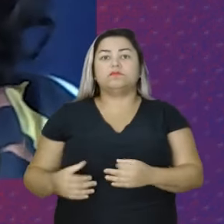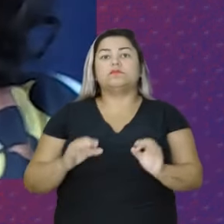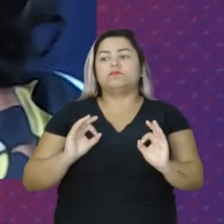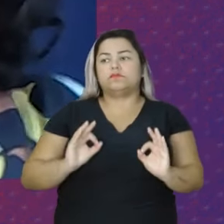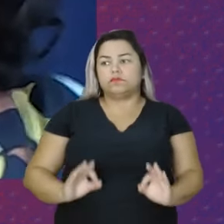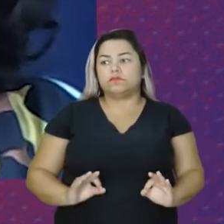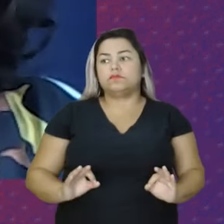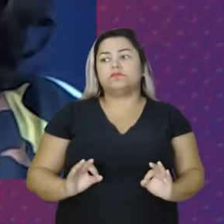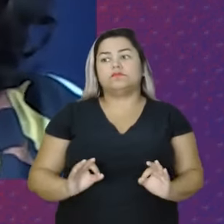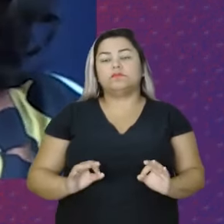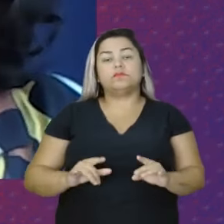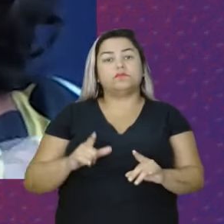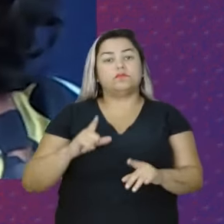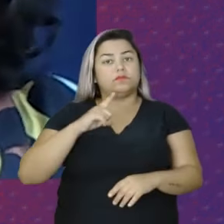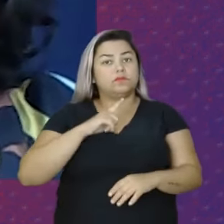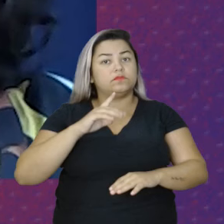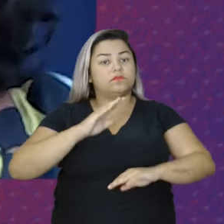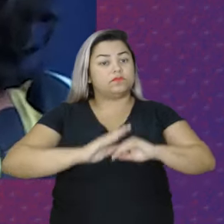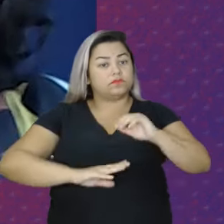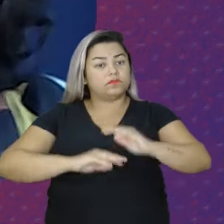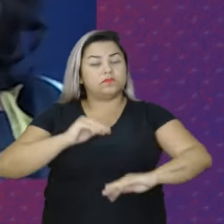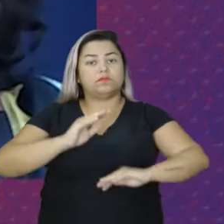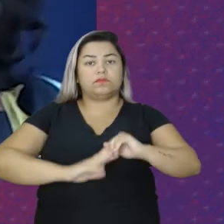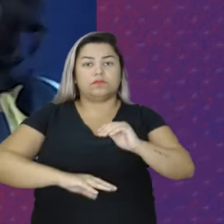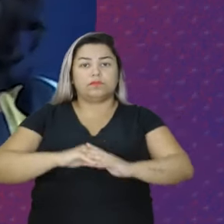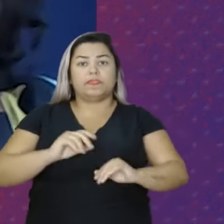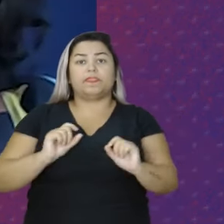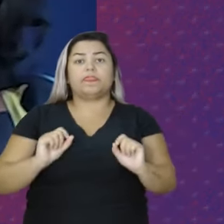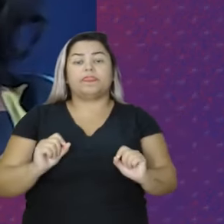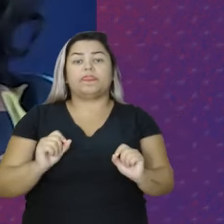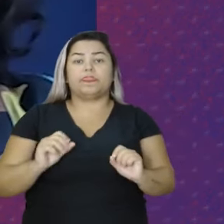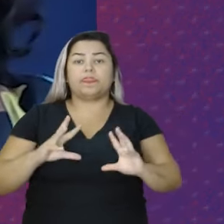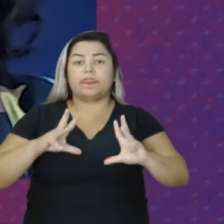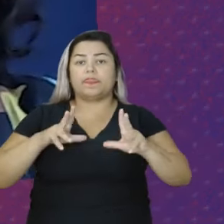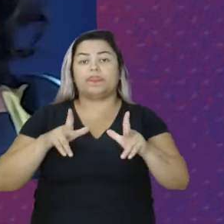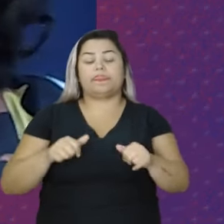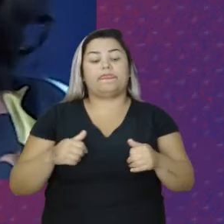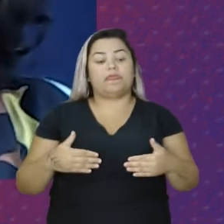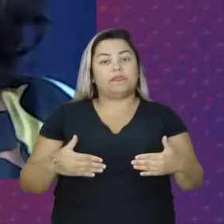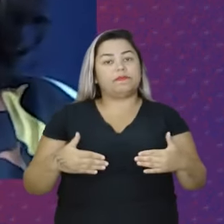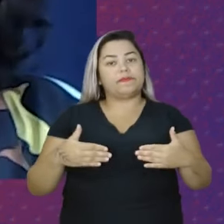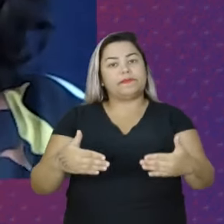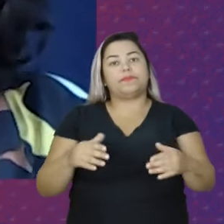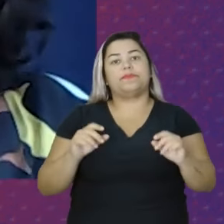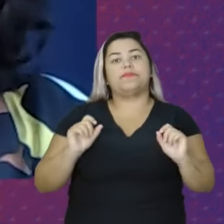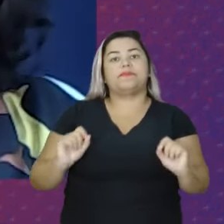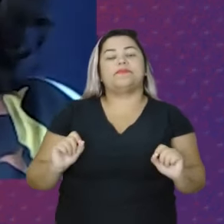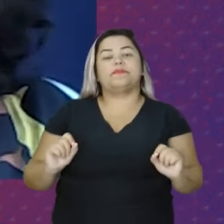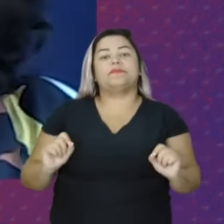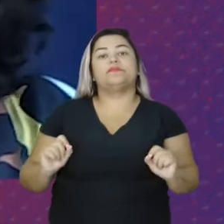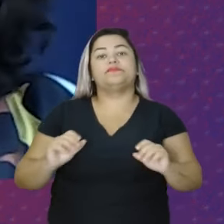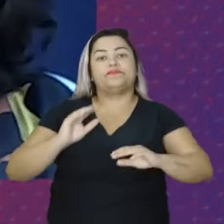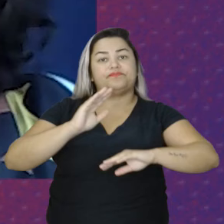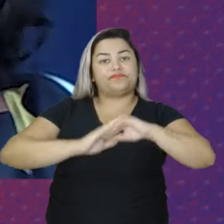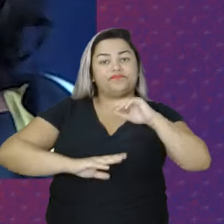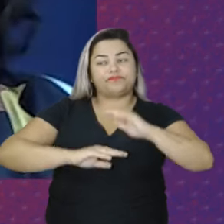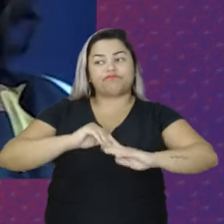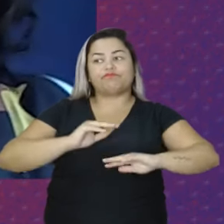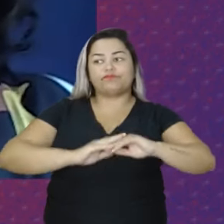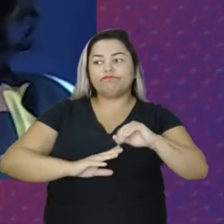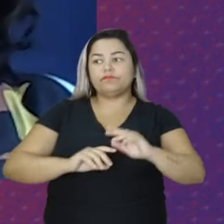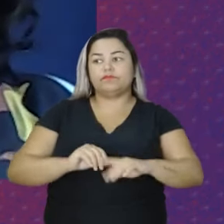Tendo essa ação Com todos os ministérios Essa ação interministerial